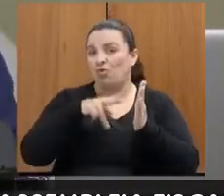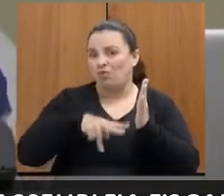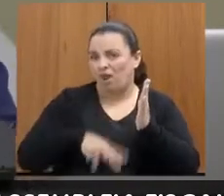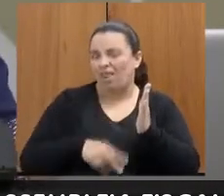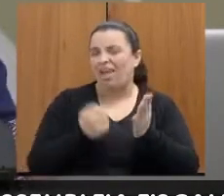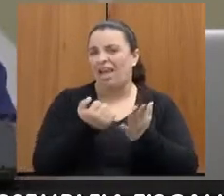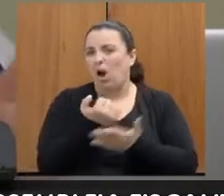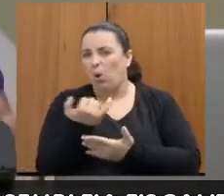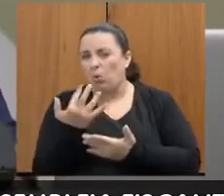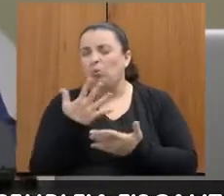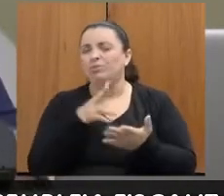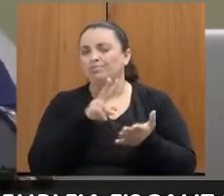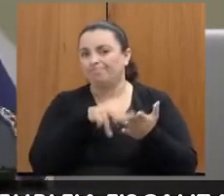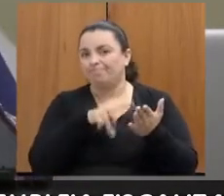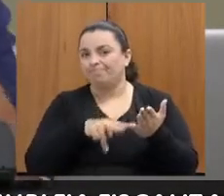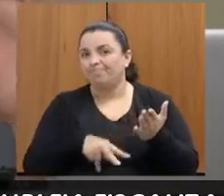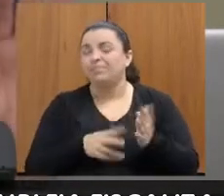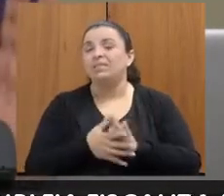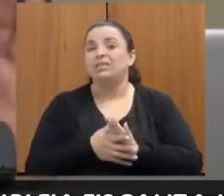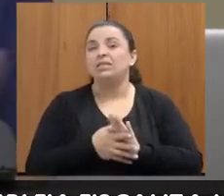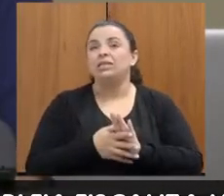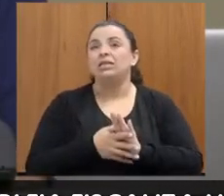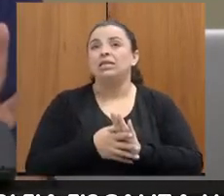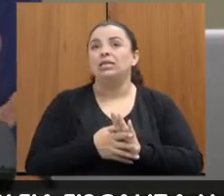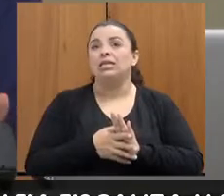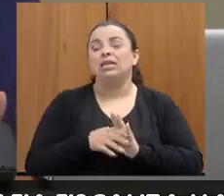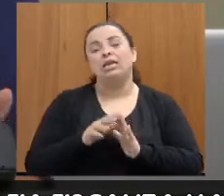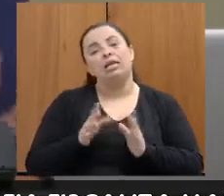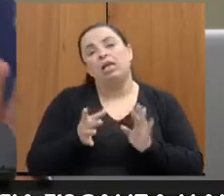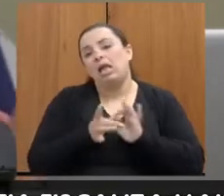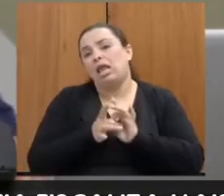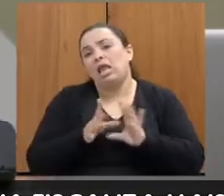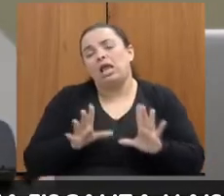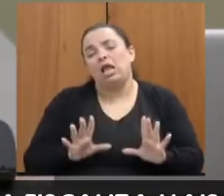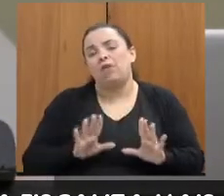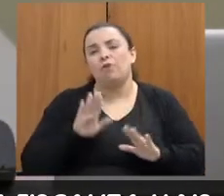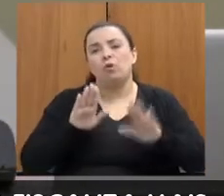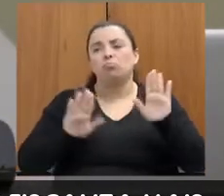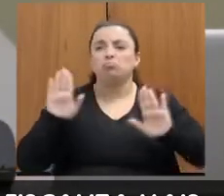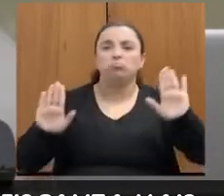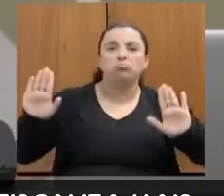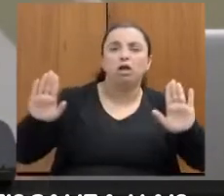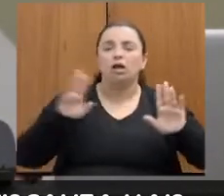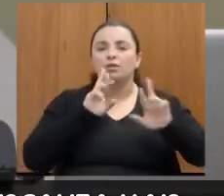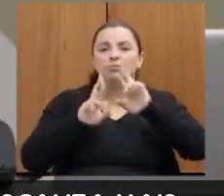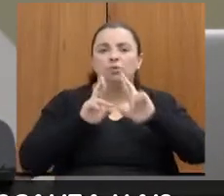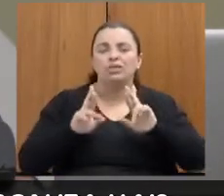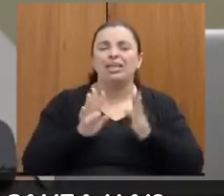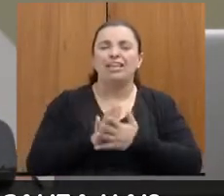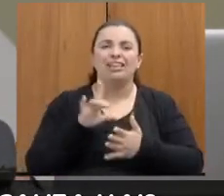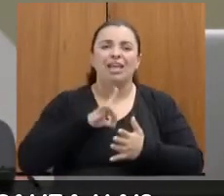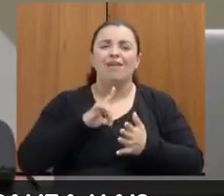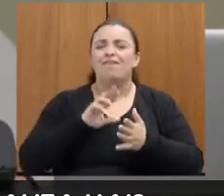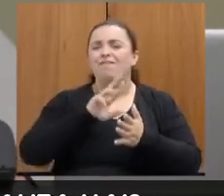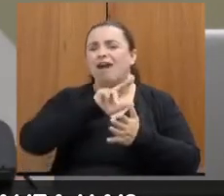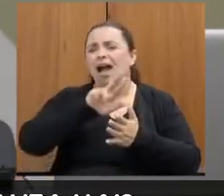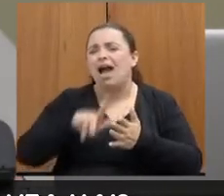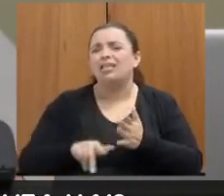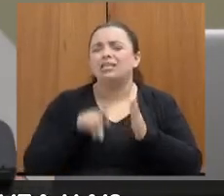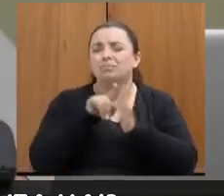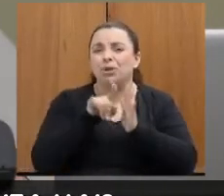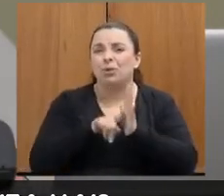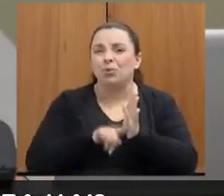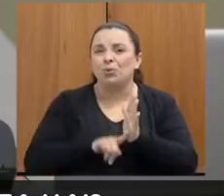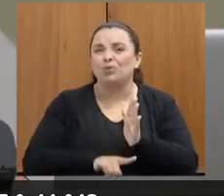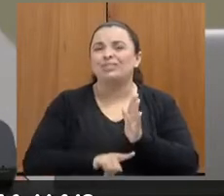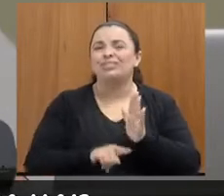E acho que deixo a palavra franca para quem quiser se posicionar. São várias perguntinhas aqui que nós elaboramos. são 13,